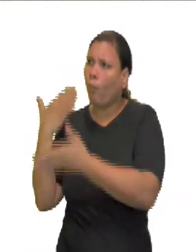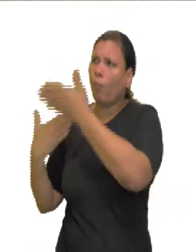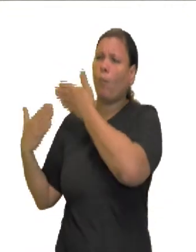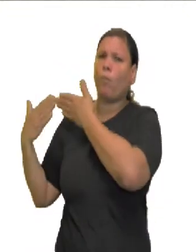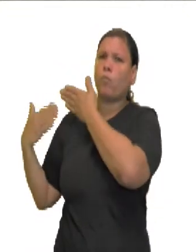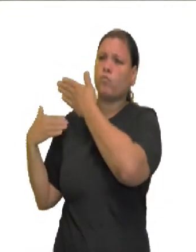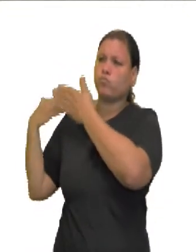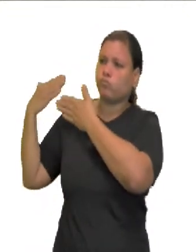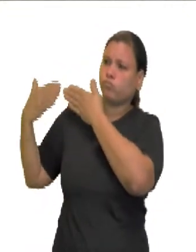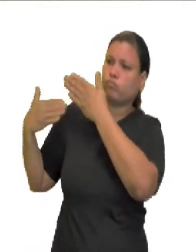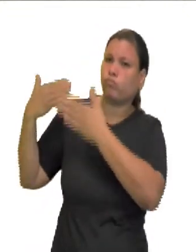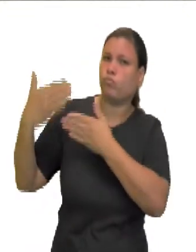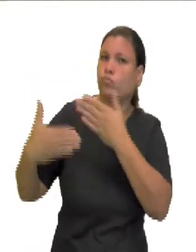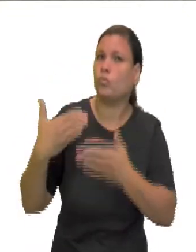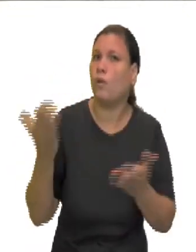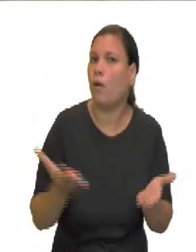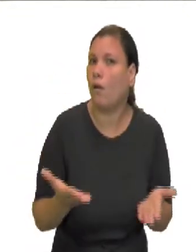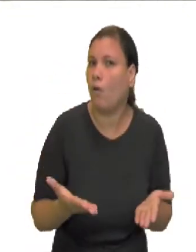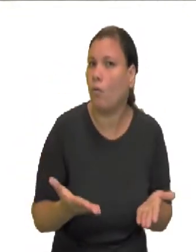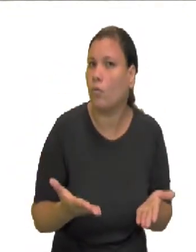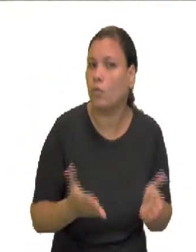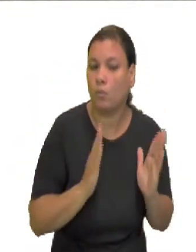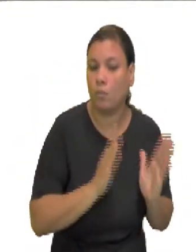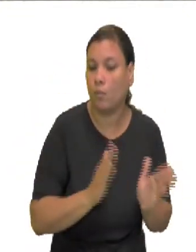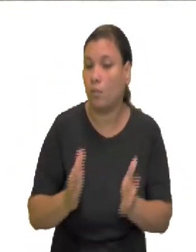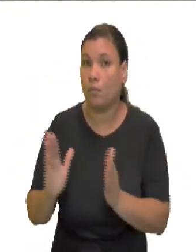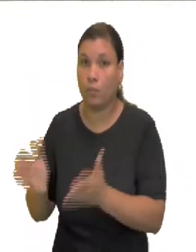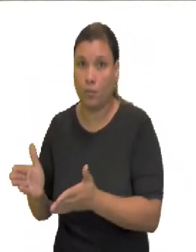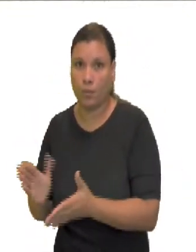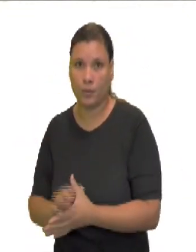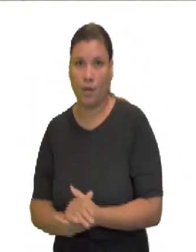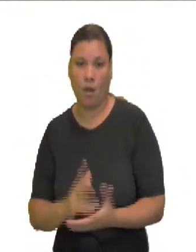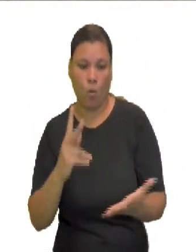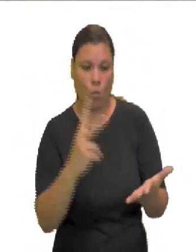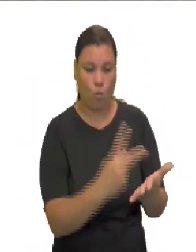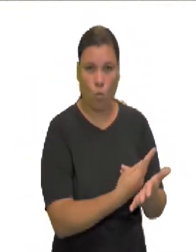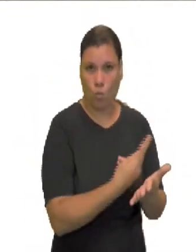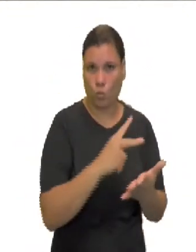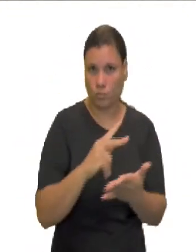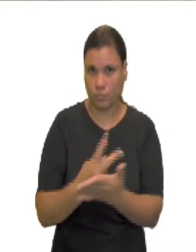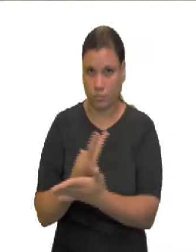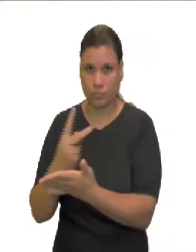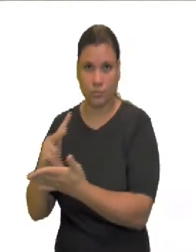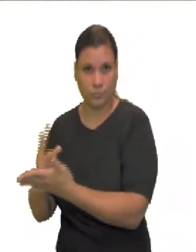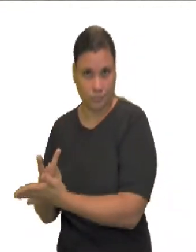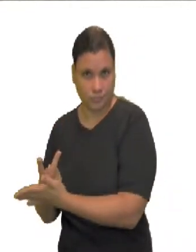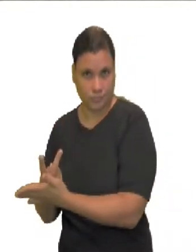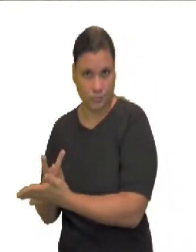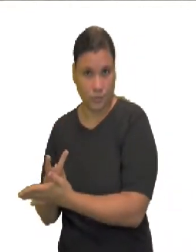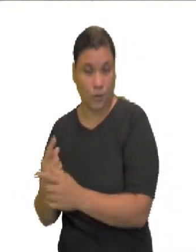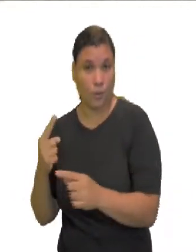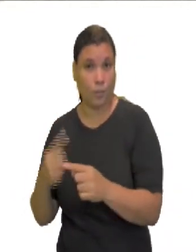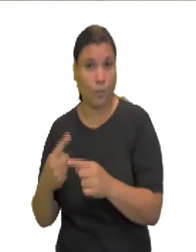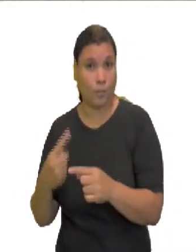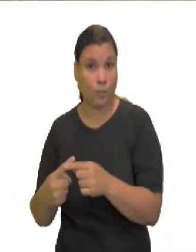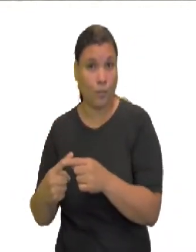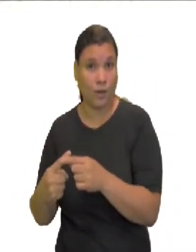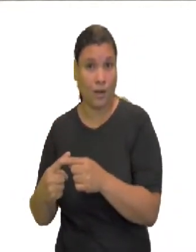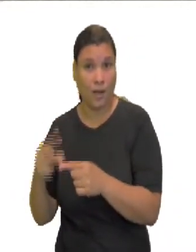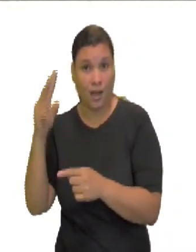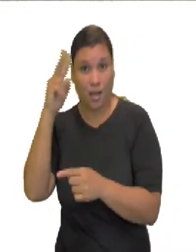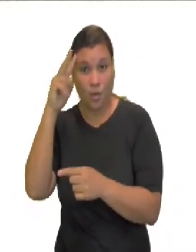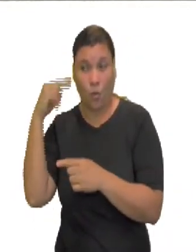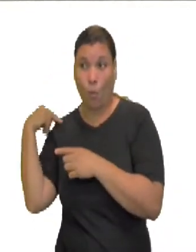outro. Então, na história, são períodos de acontecimento para que esse tempo passe, para que essa